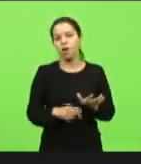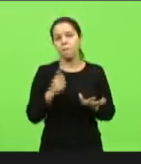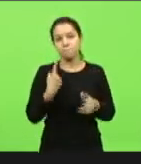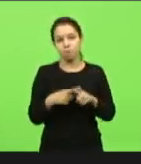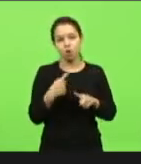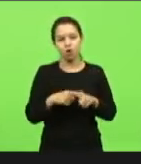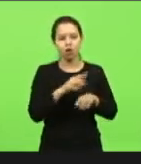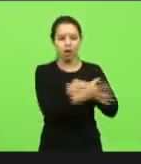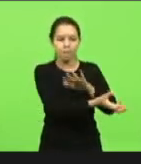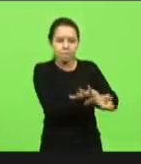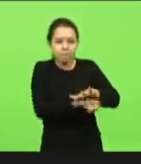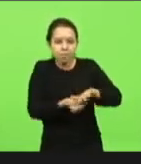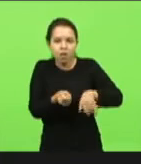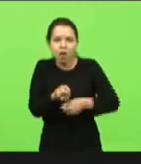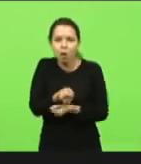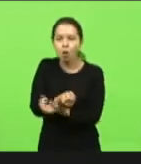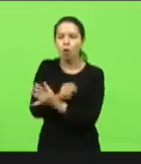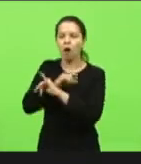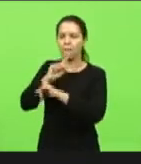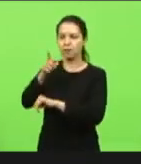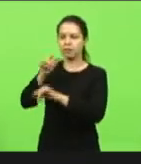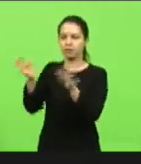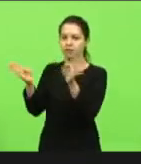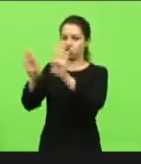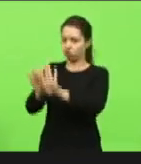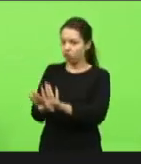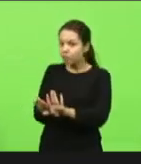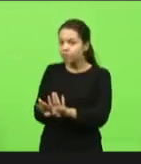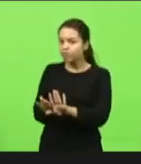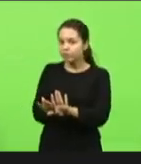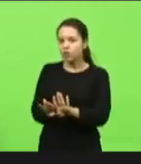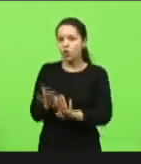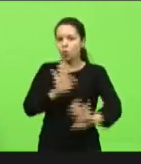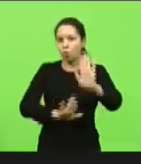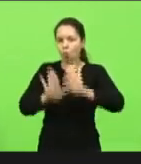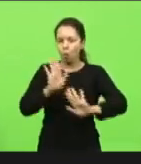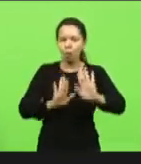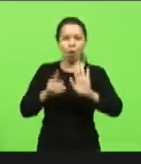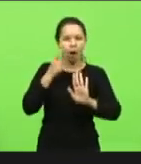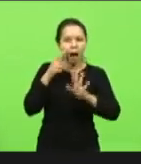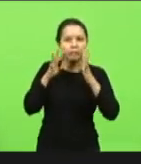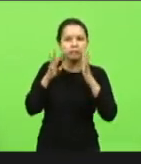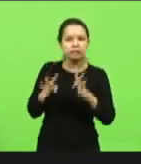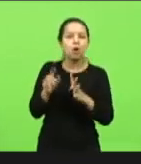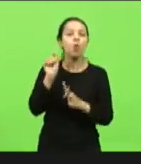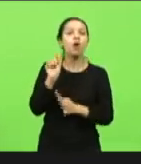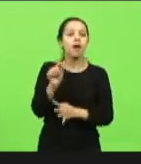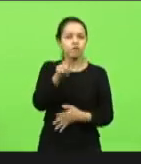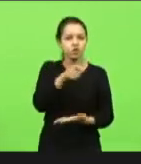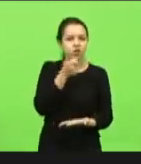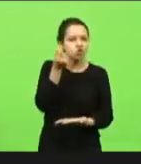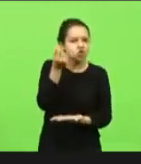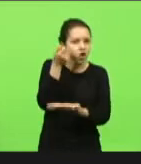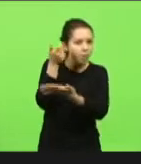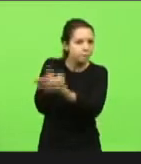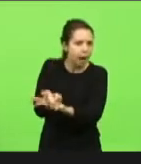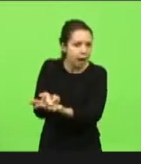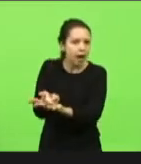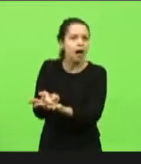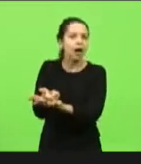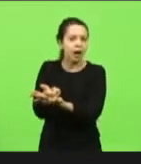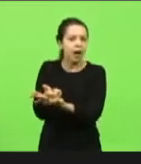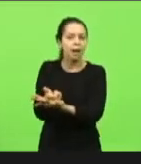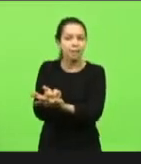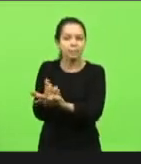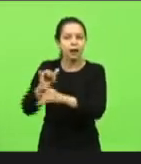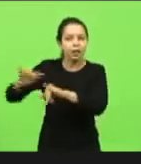trancar com a outra tá? cuidado comece a observar pra quem que você paga o teu o teu patrocinador pra quem que